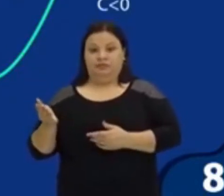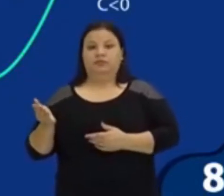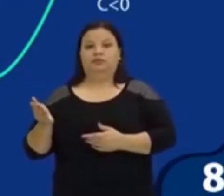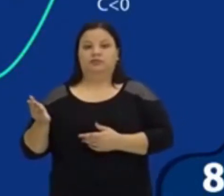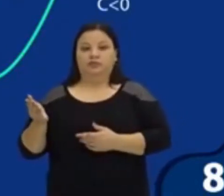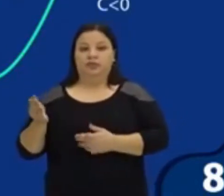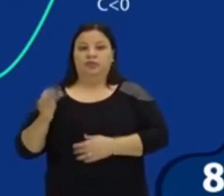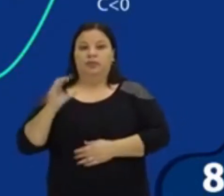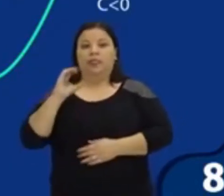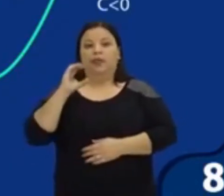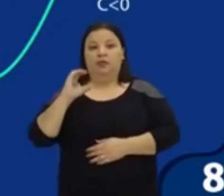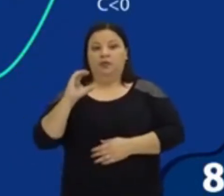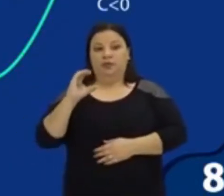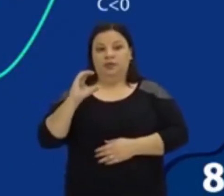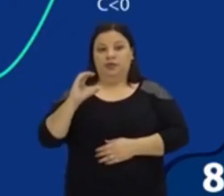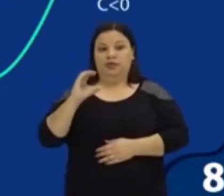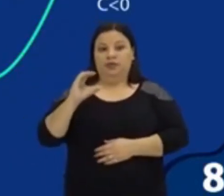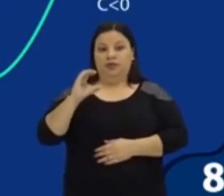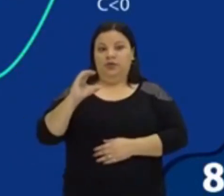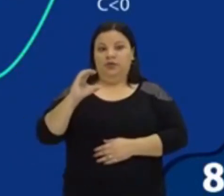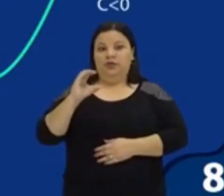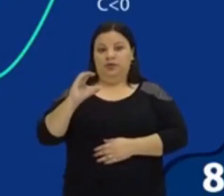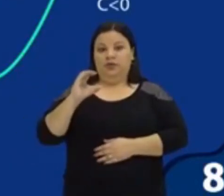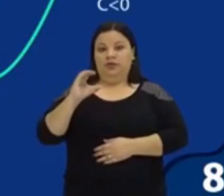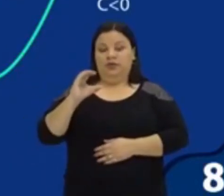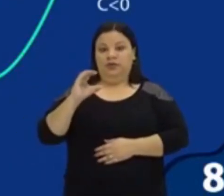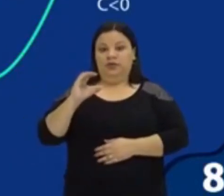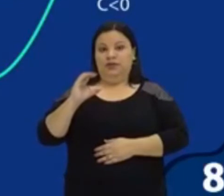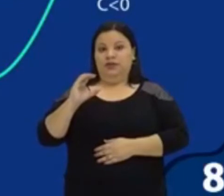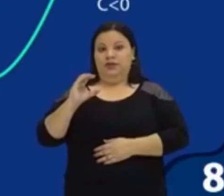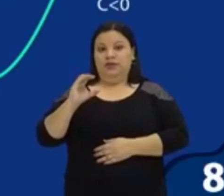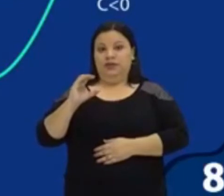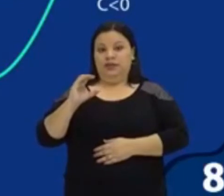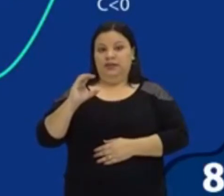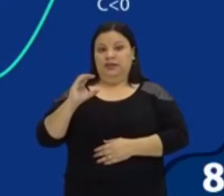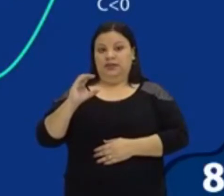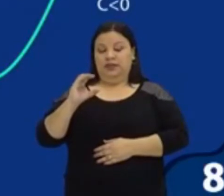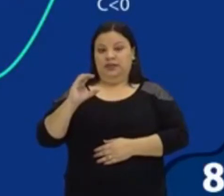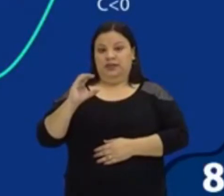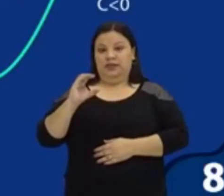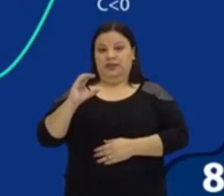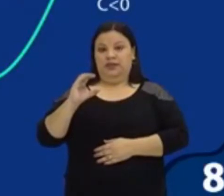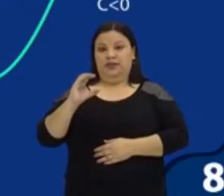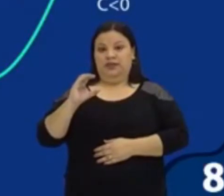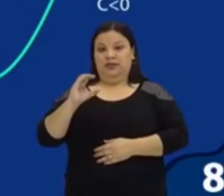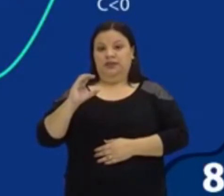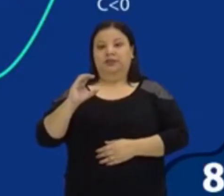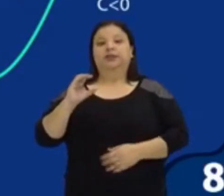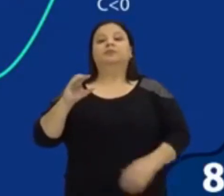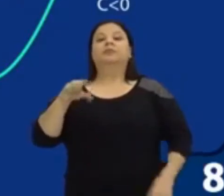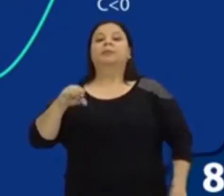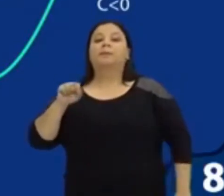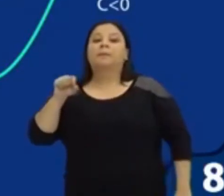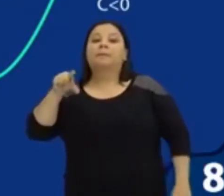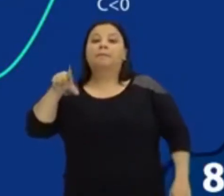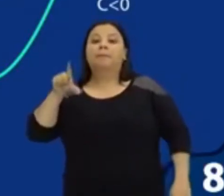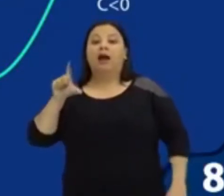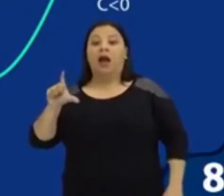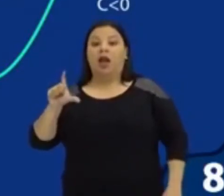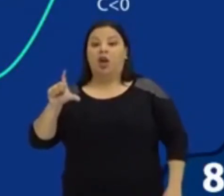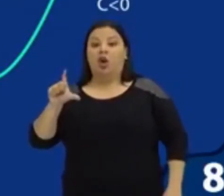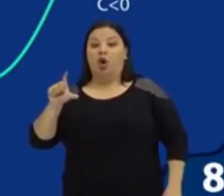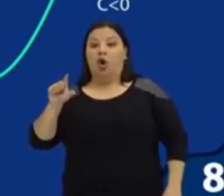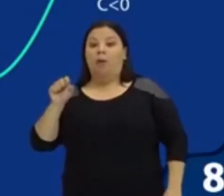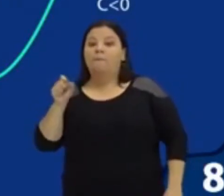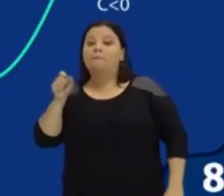que está sendo cortado aqui, olha, a origem tá aqui, então, eu tenho aqui essa parte de cima, né, que é a parte positiva, então, aqui eu sei que o meu